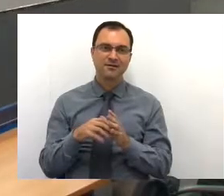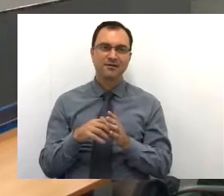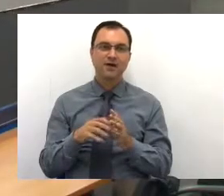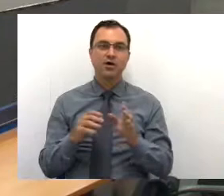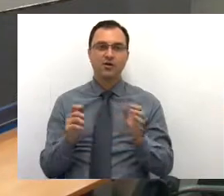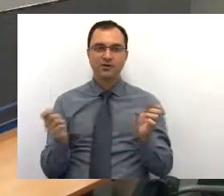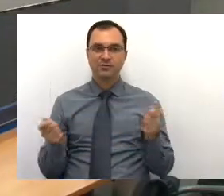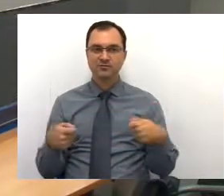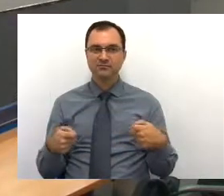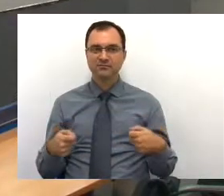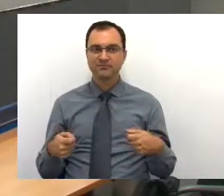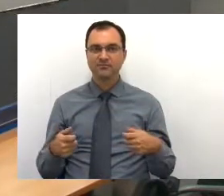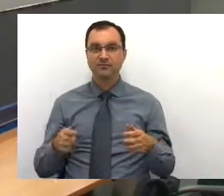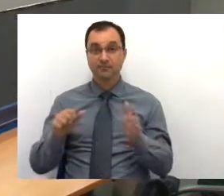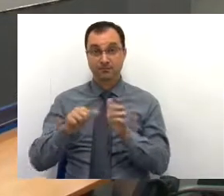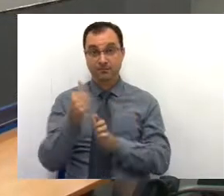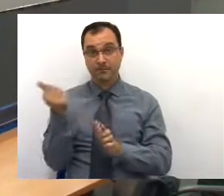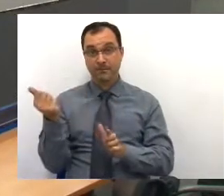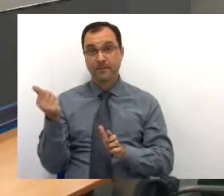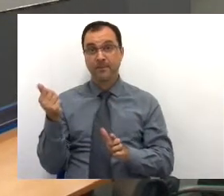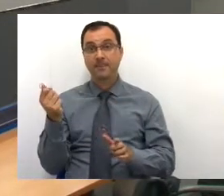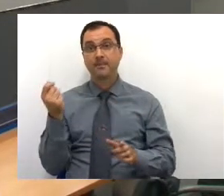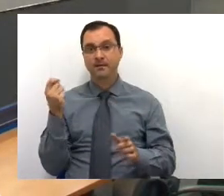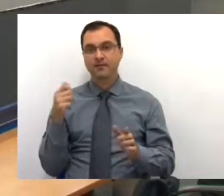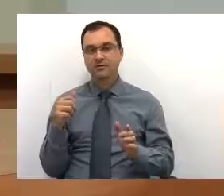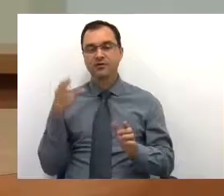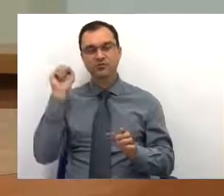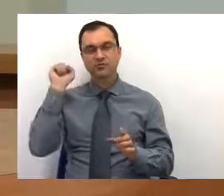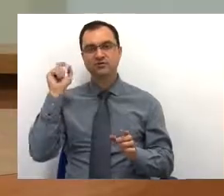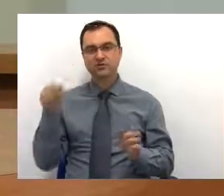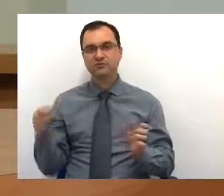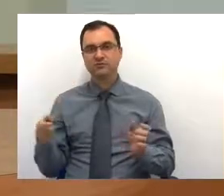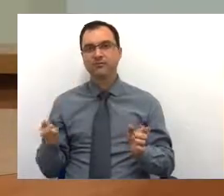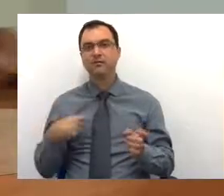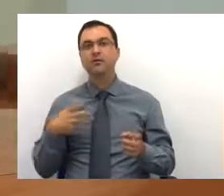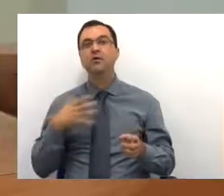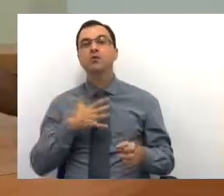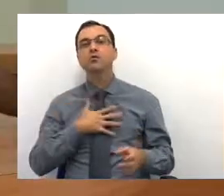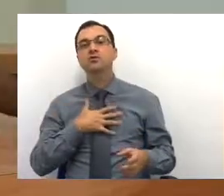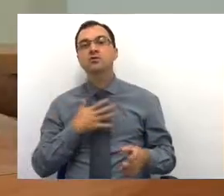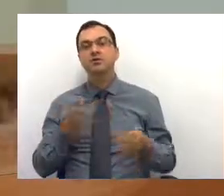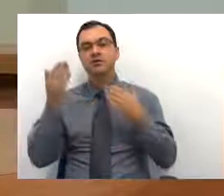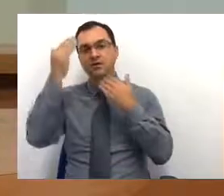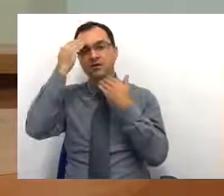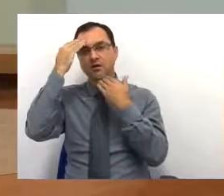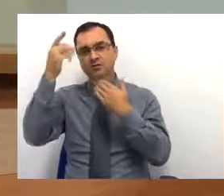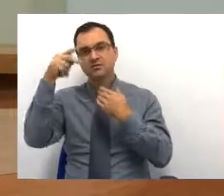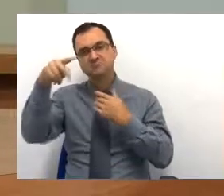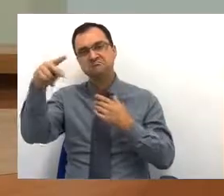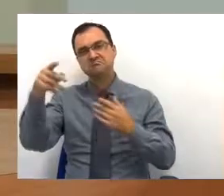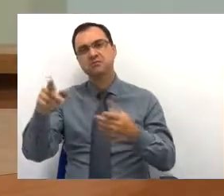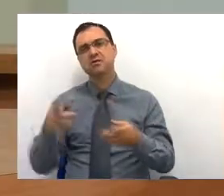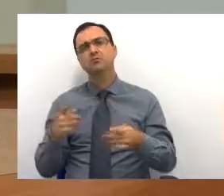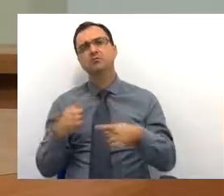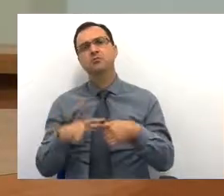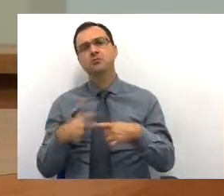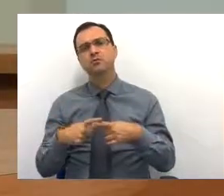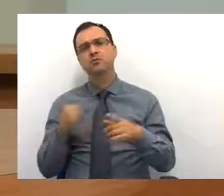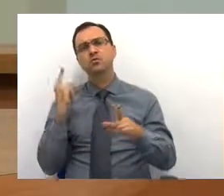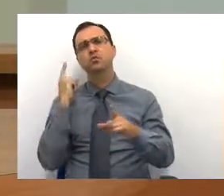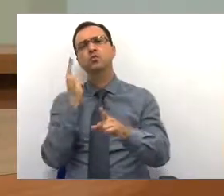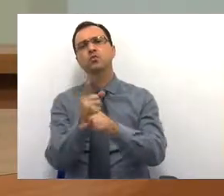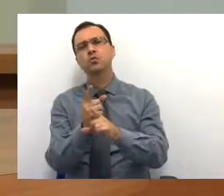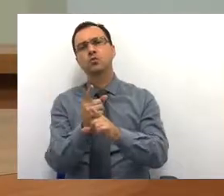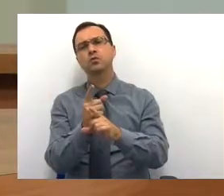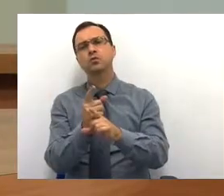Secretário, primeiramente, por questão de honestidade, eu gostaria de agradecer a vossa excelência, porque quando encontrei